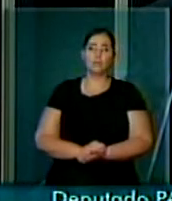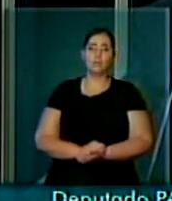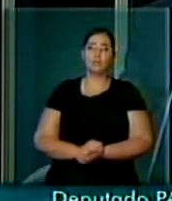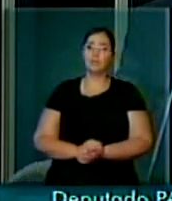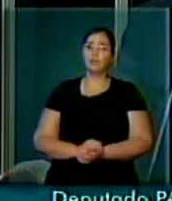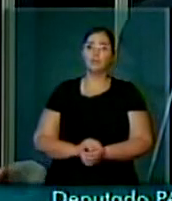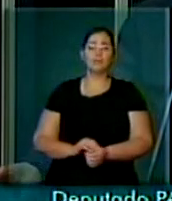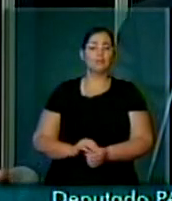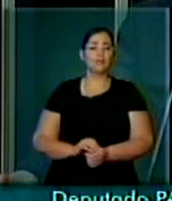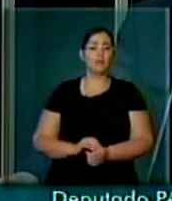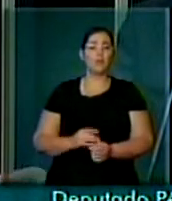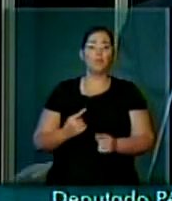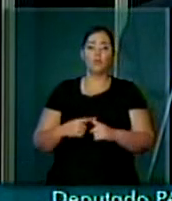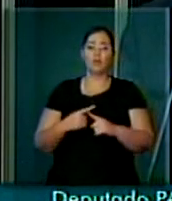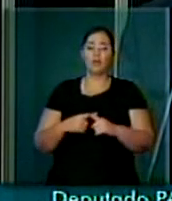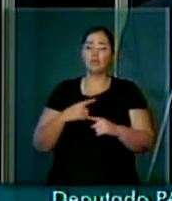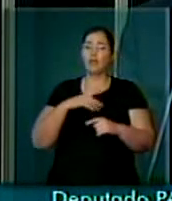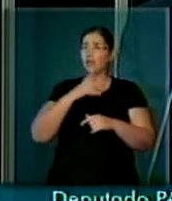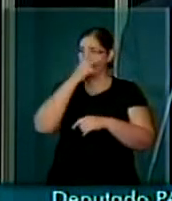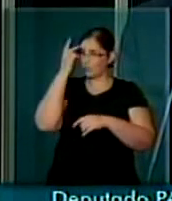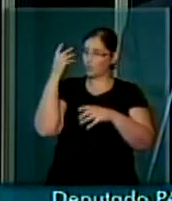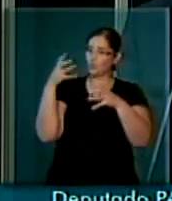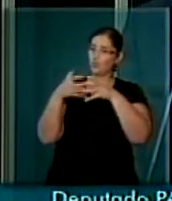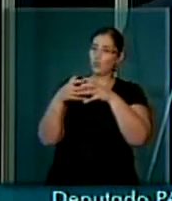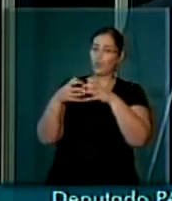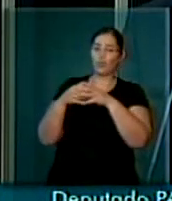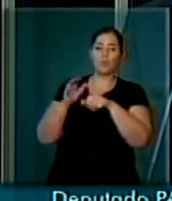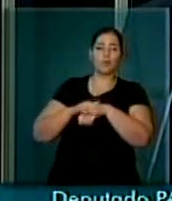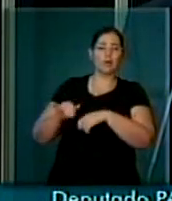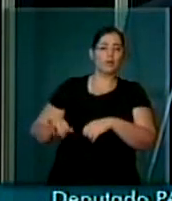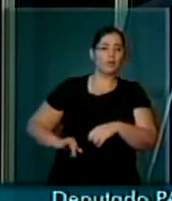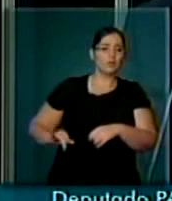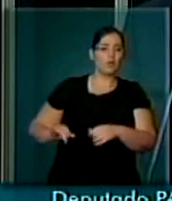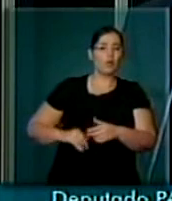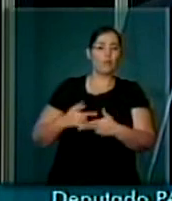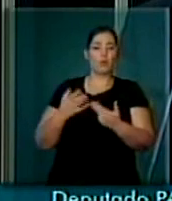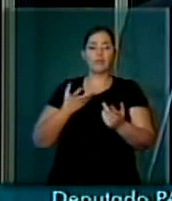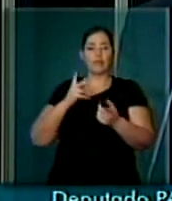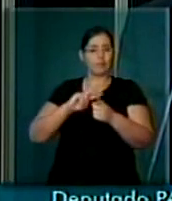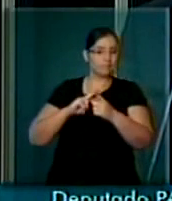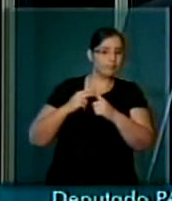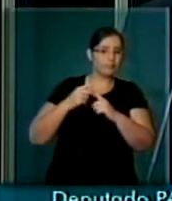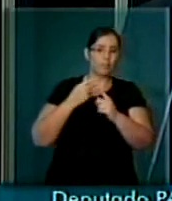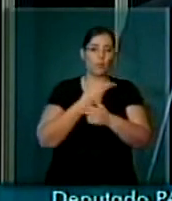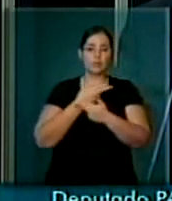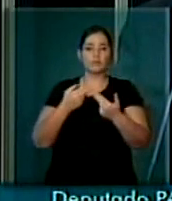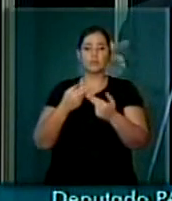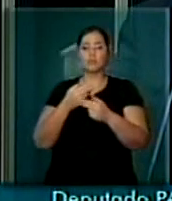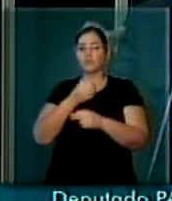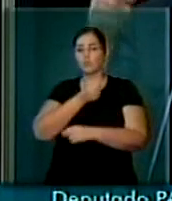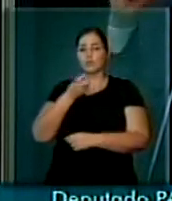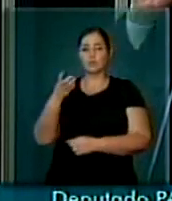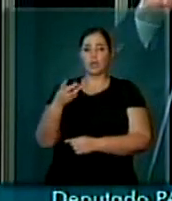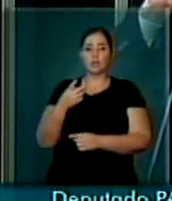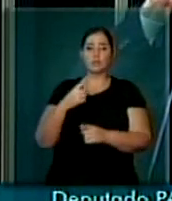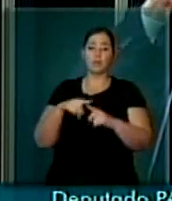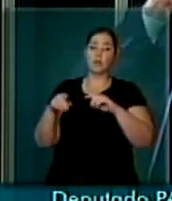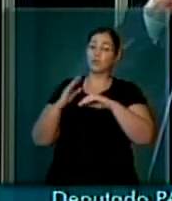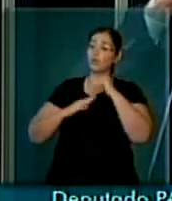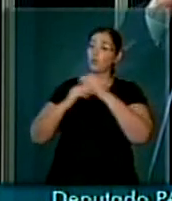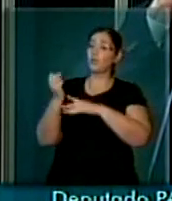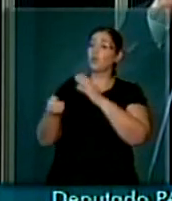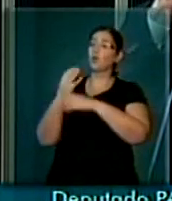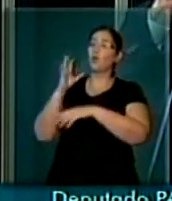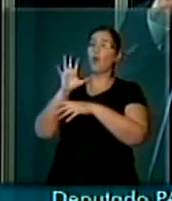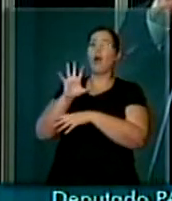camadas mais sofridas, mas, em razão da limitação das vagas aqui criadas,